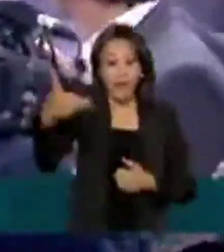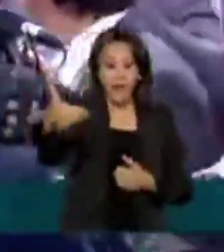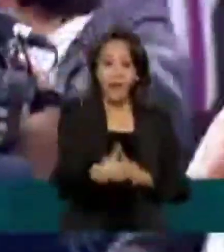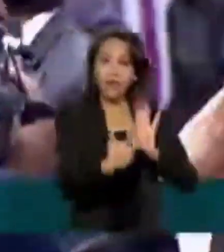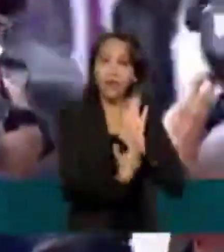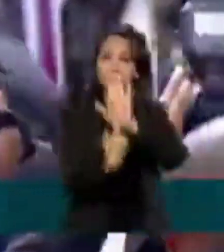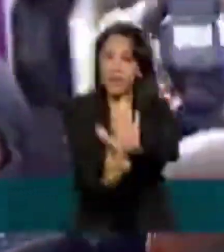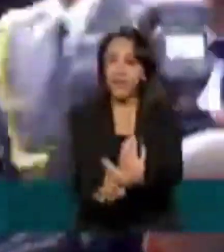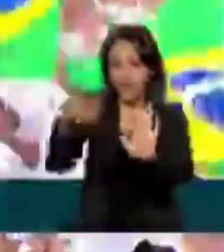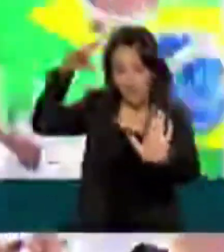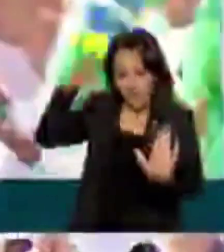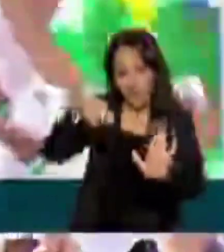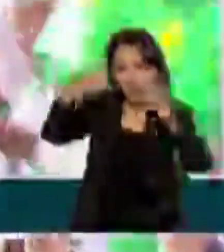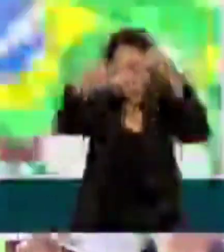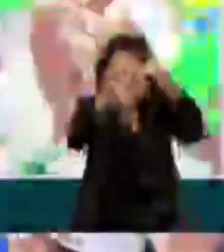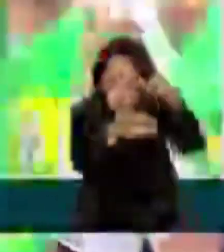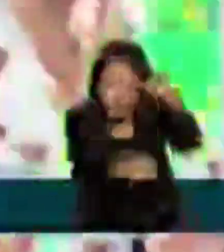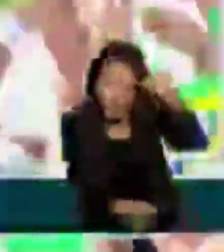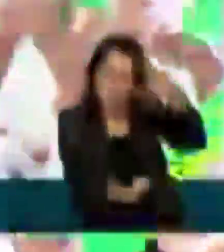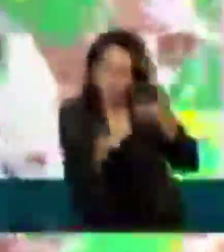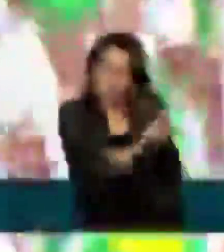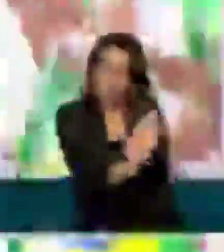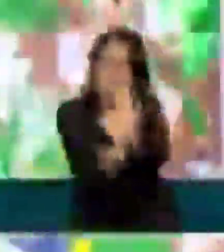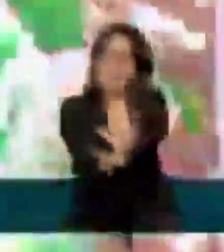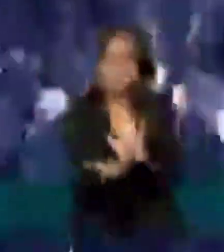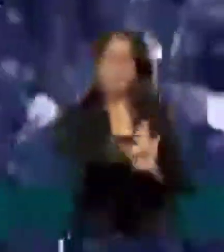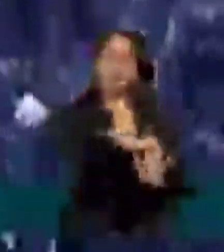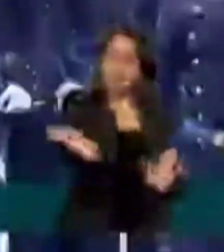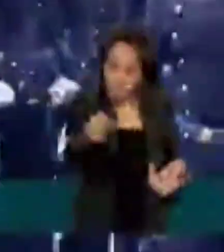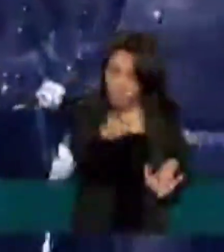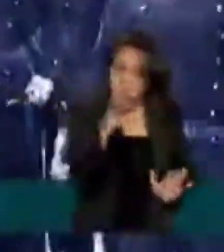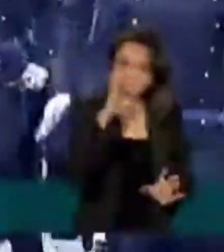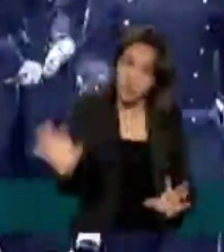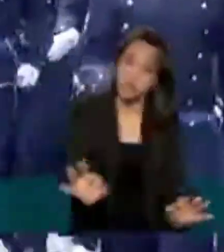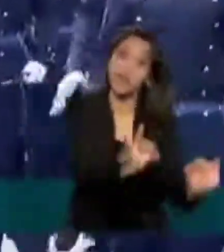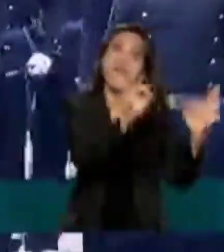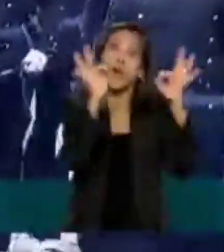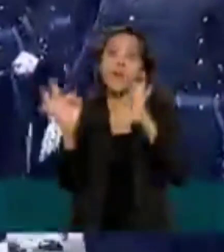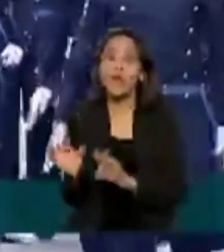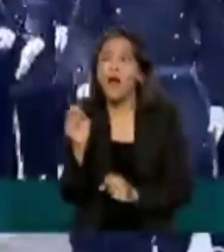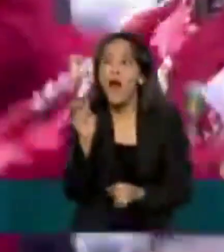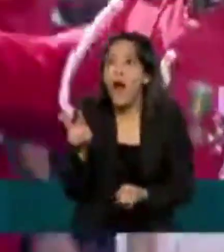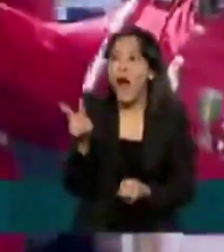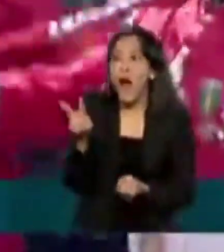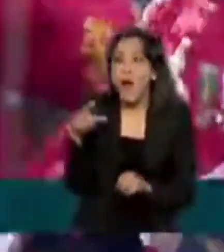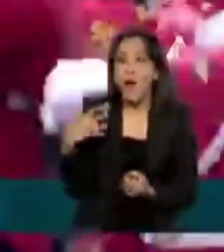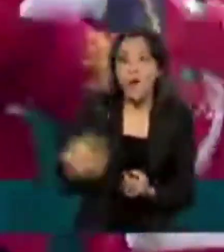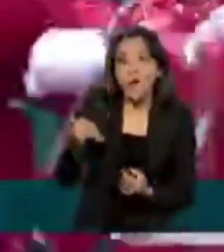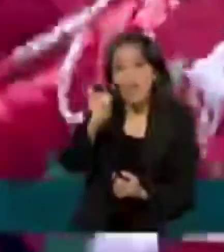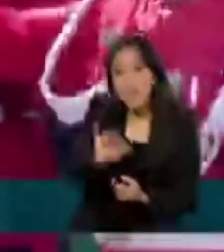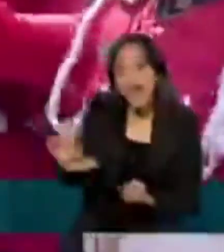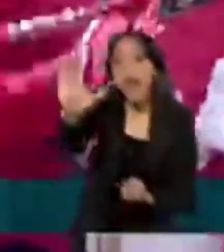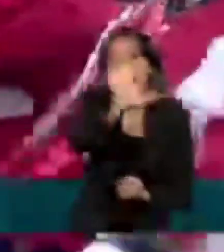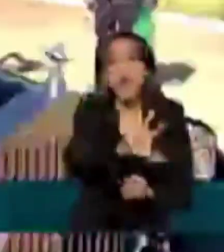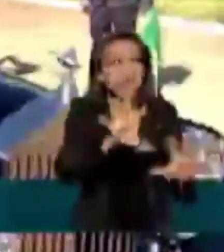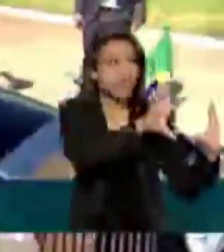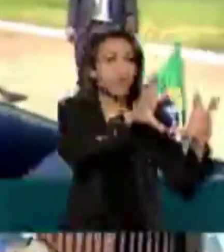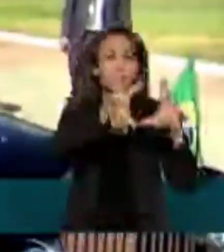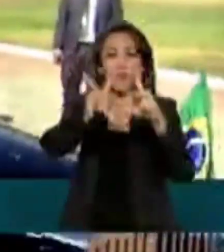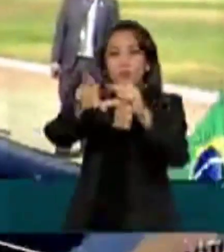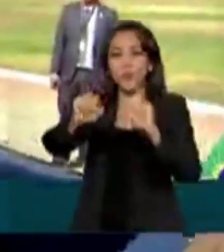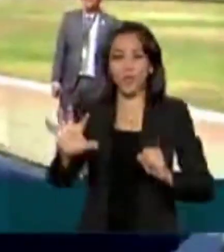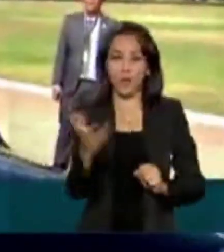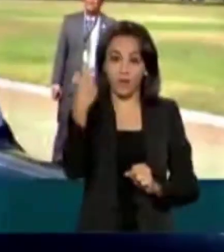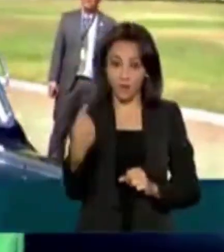é feita na íntegra e o telespectador pode acompanhar e ver imagens exclusivas de tudo o que acontece